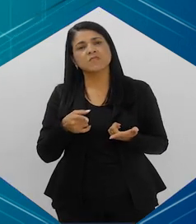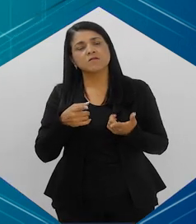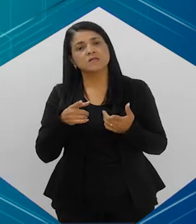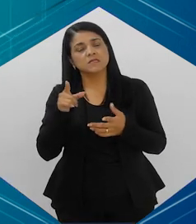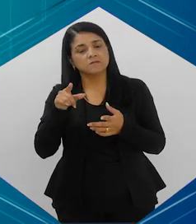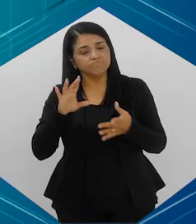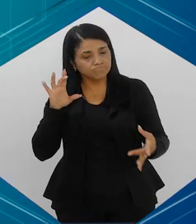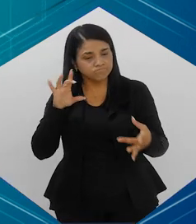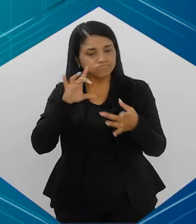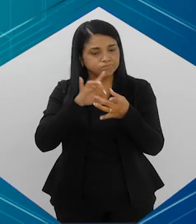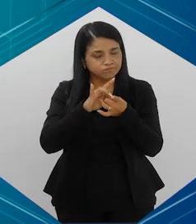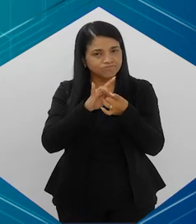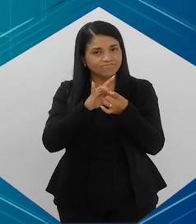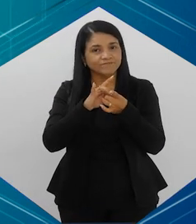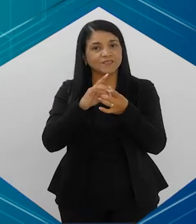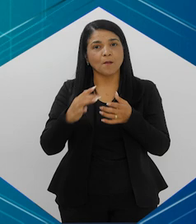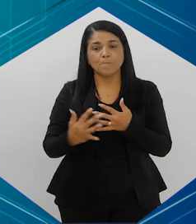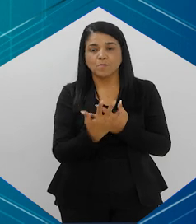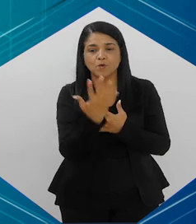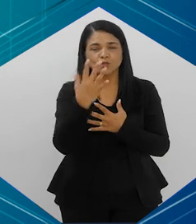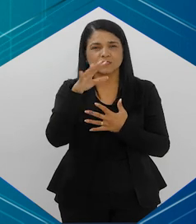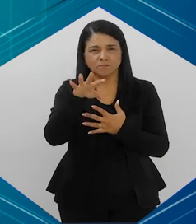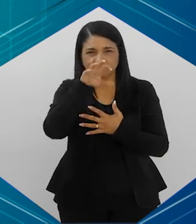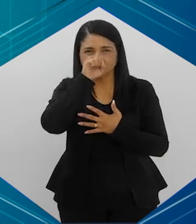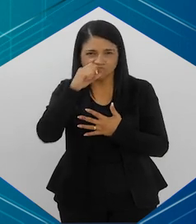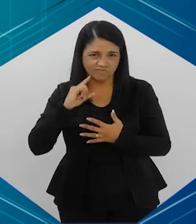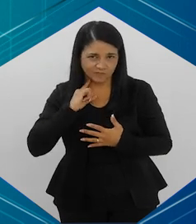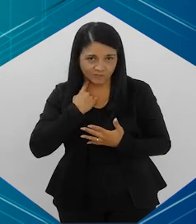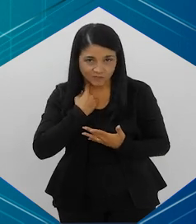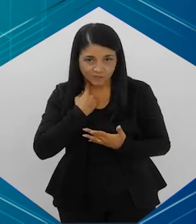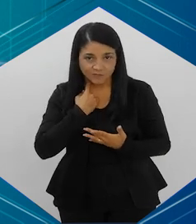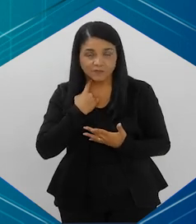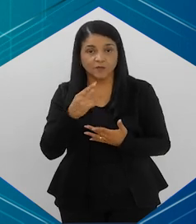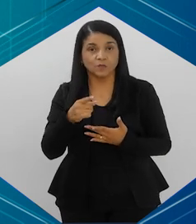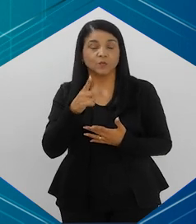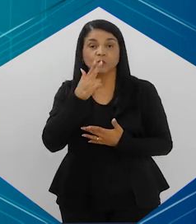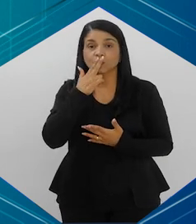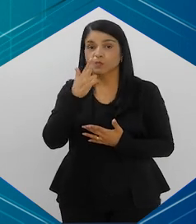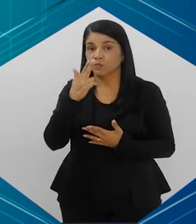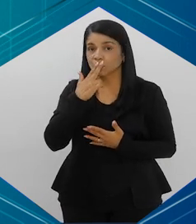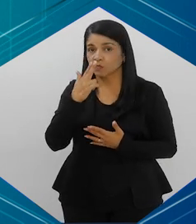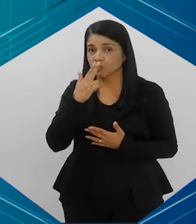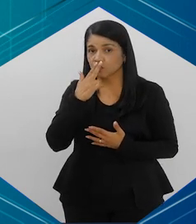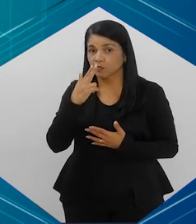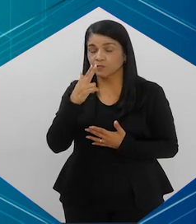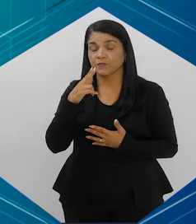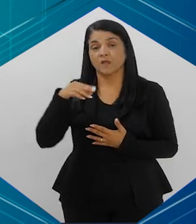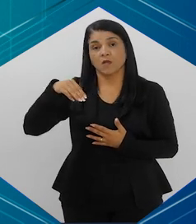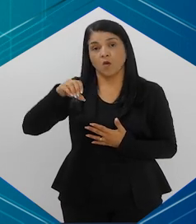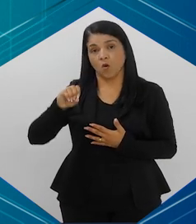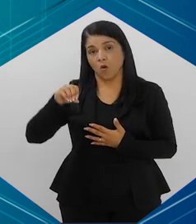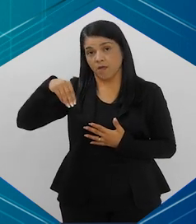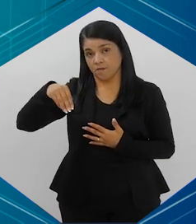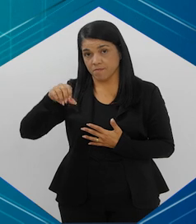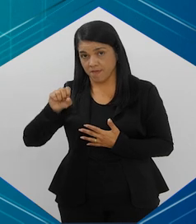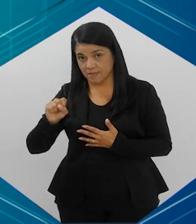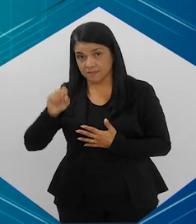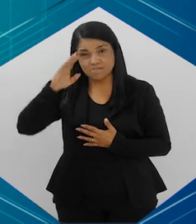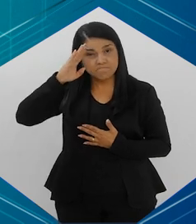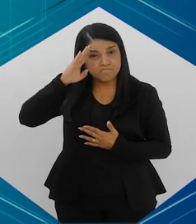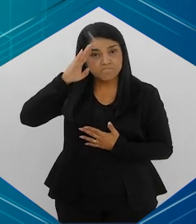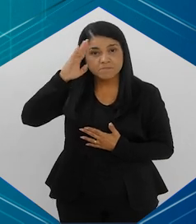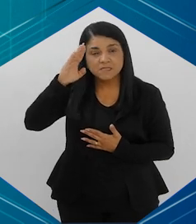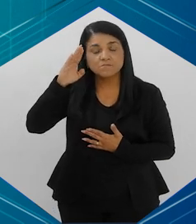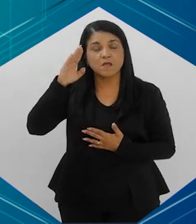Eu queria resgatar a questão da poluição rapidamente, assim, que o tabagismo, segundo a Organização Mundial de Saúde, é a